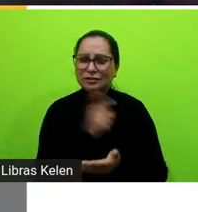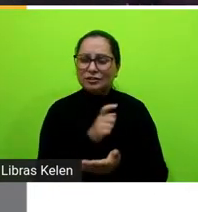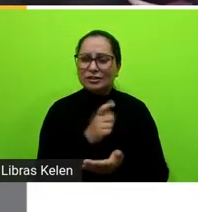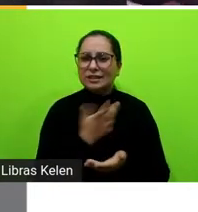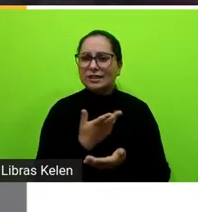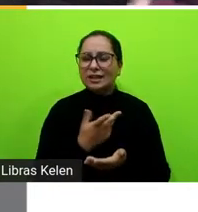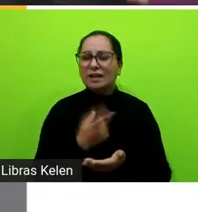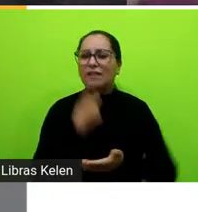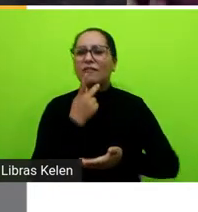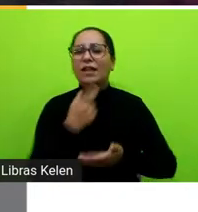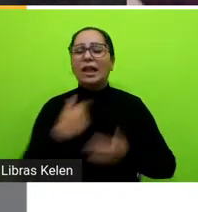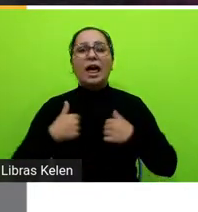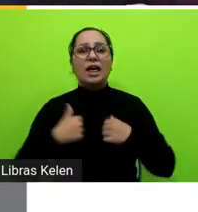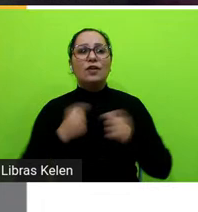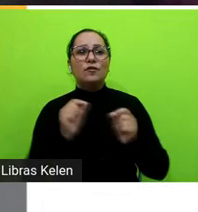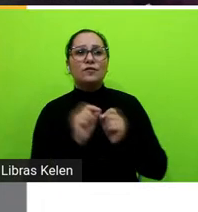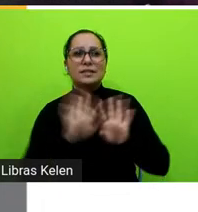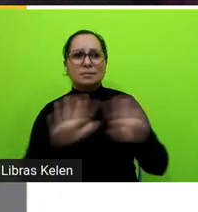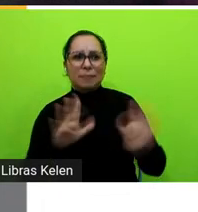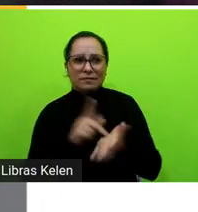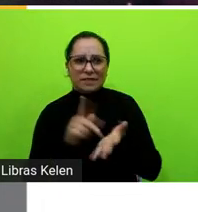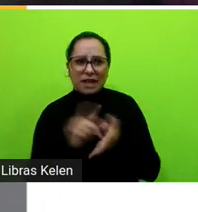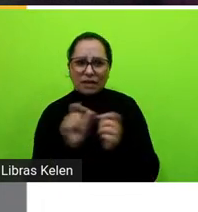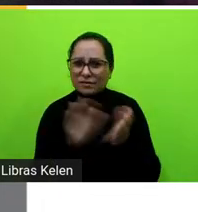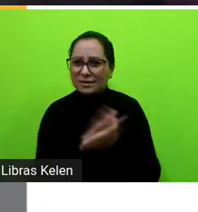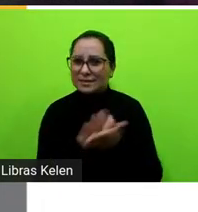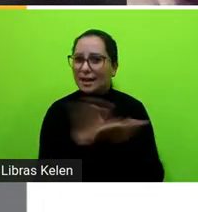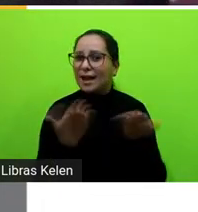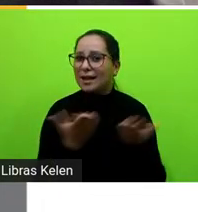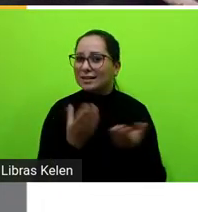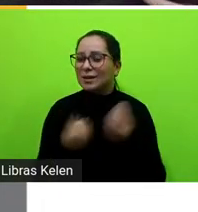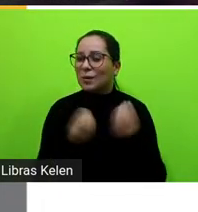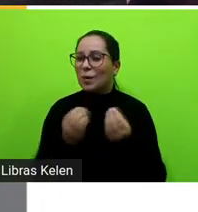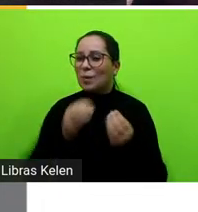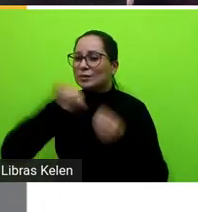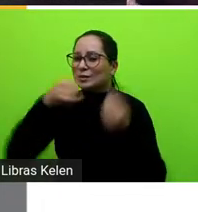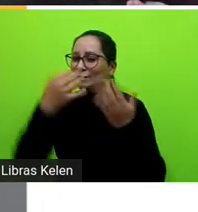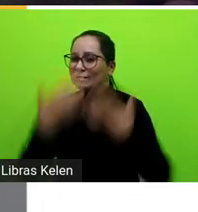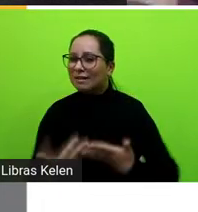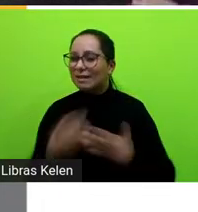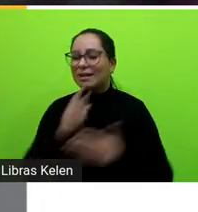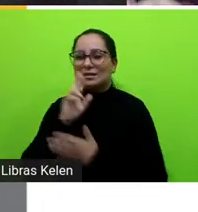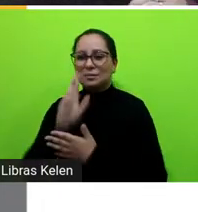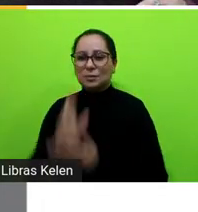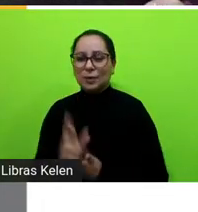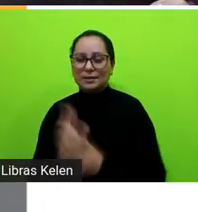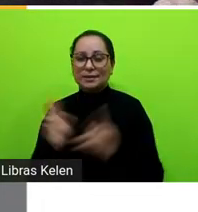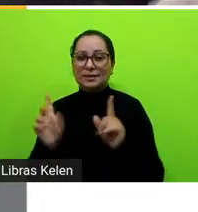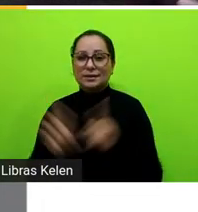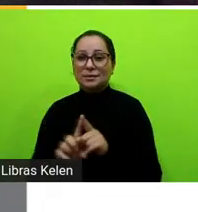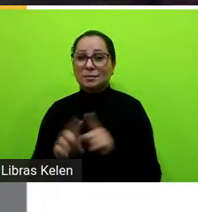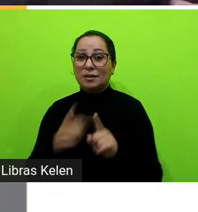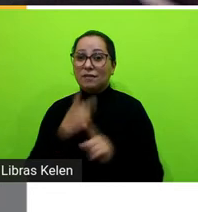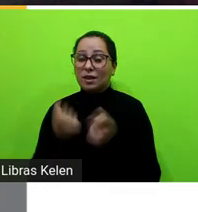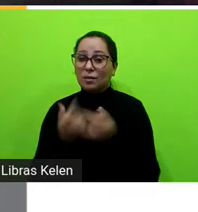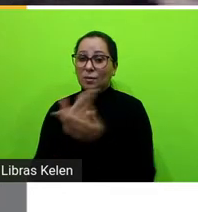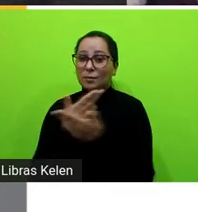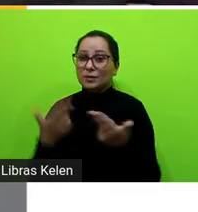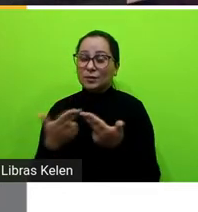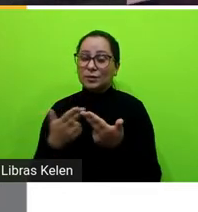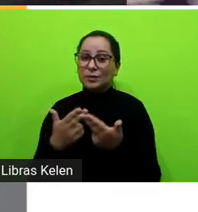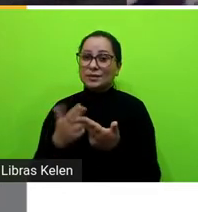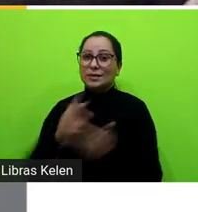fez então justificar a sua resposta né aqui a questão também a gente está trazendo algumas questões que não são só